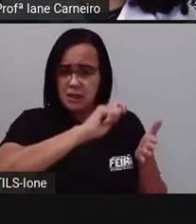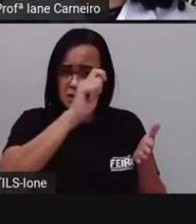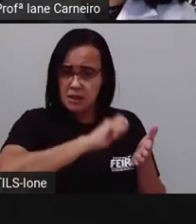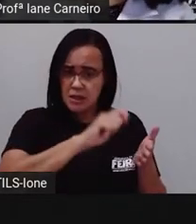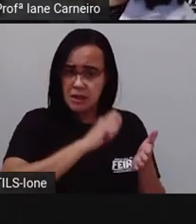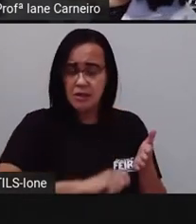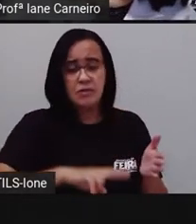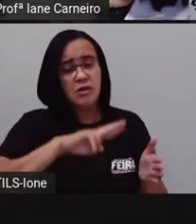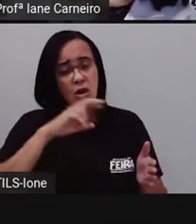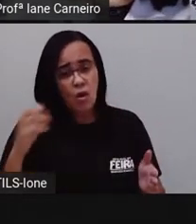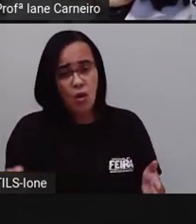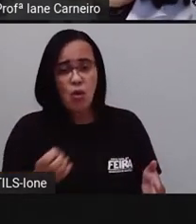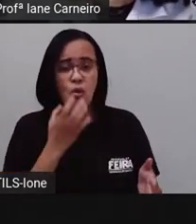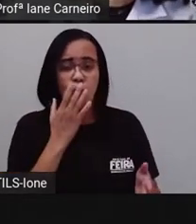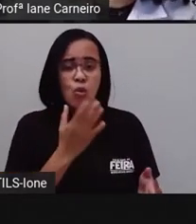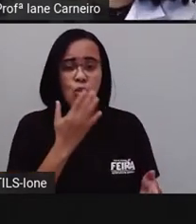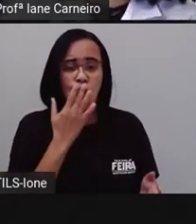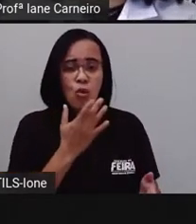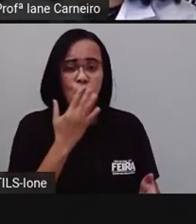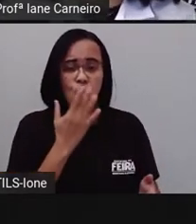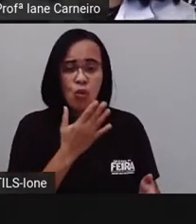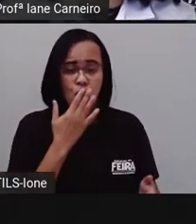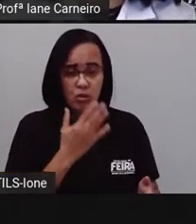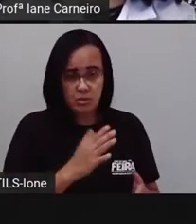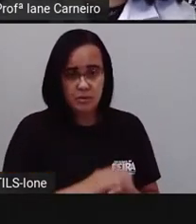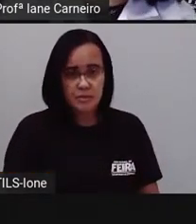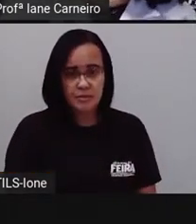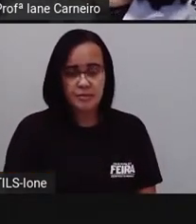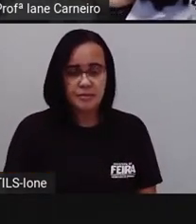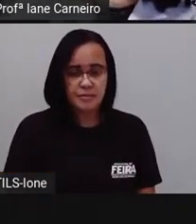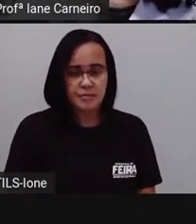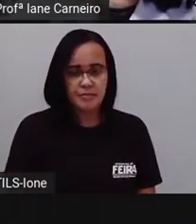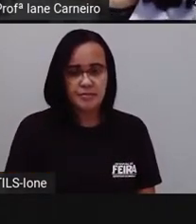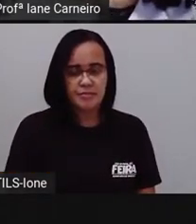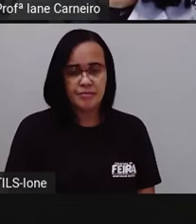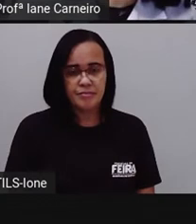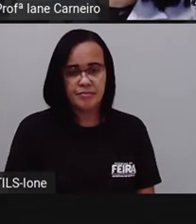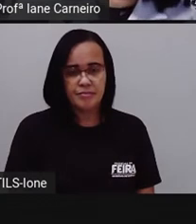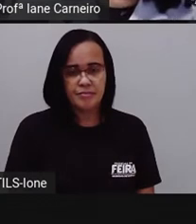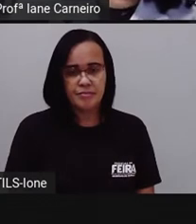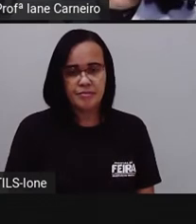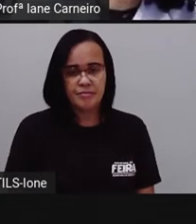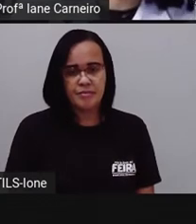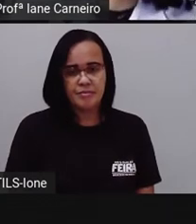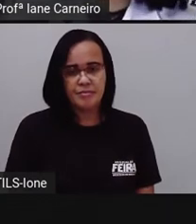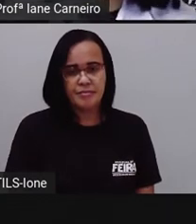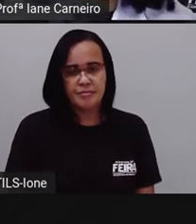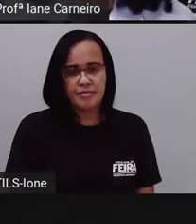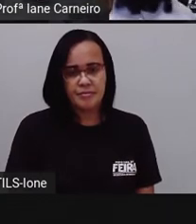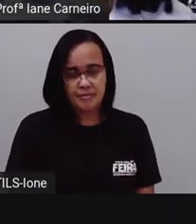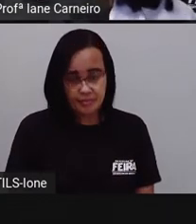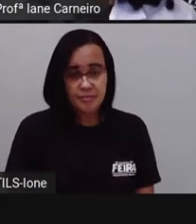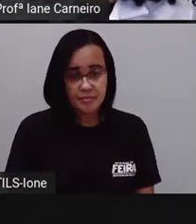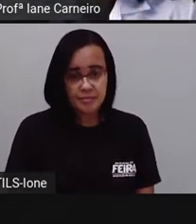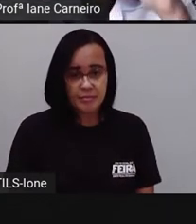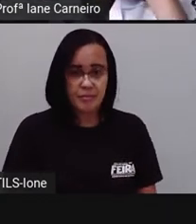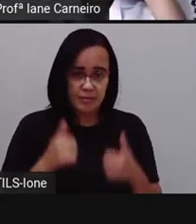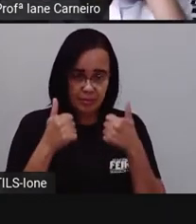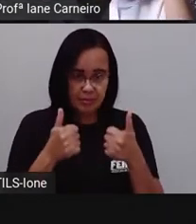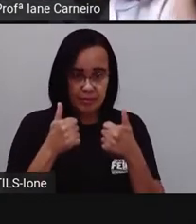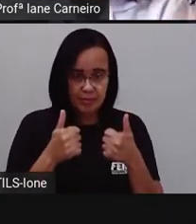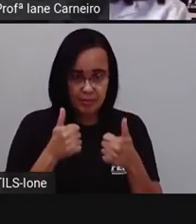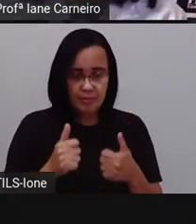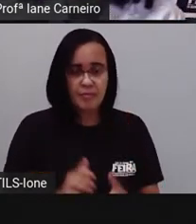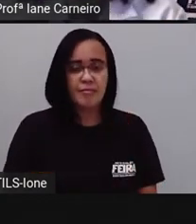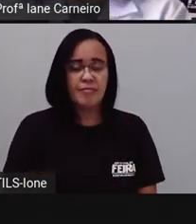cor, ó. Laranja. Deixa eu digitar aqui. Laranja. Tá bom? Aí,